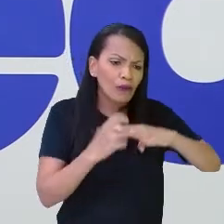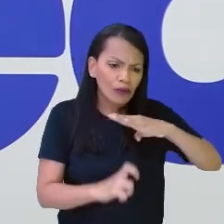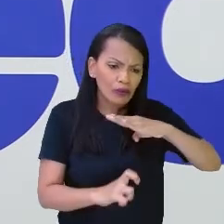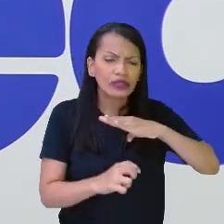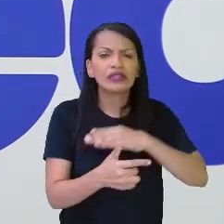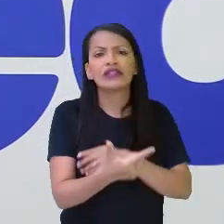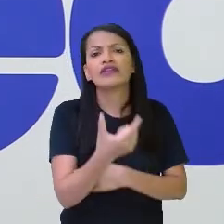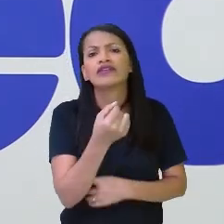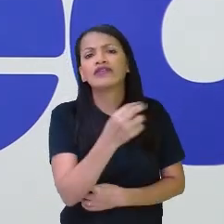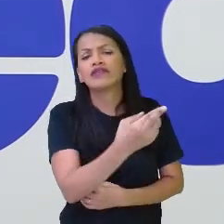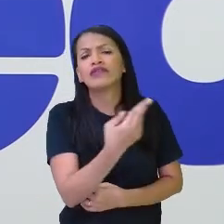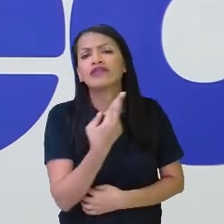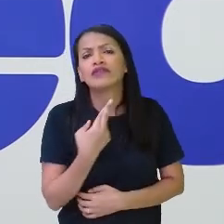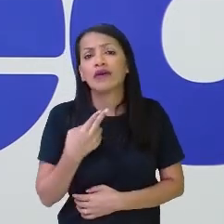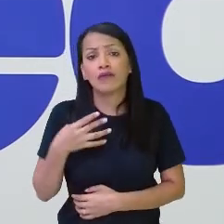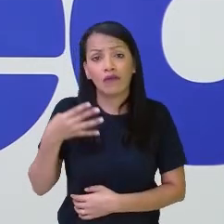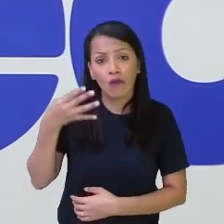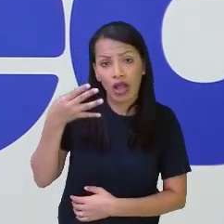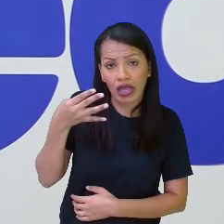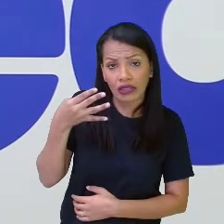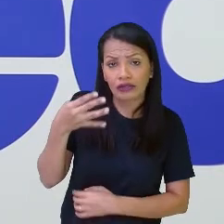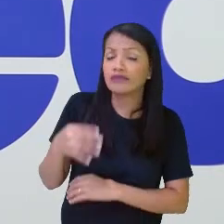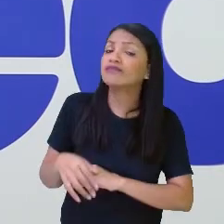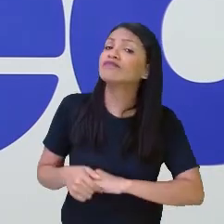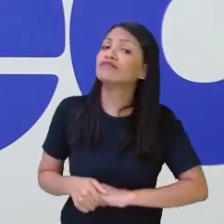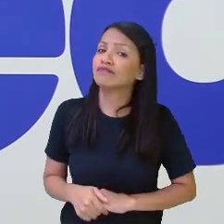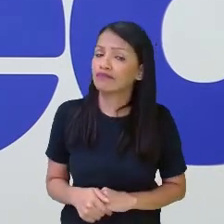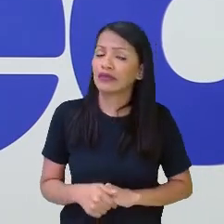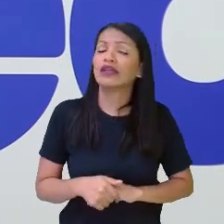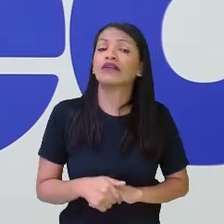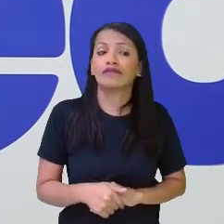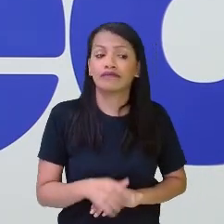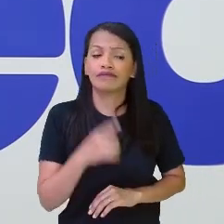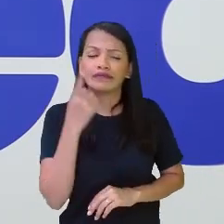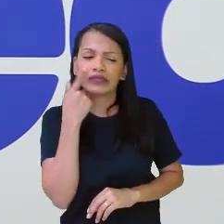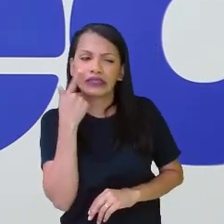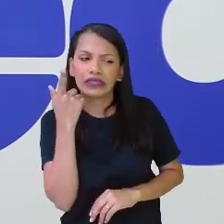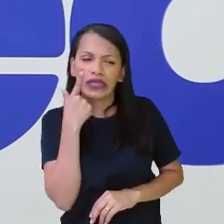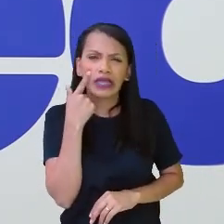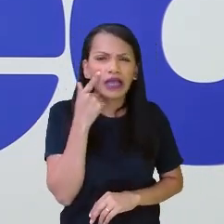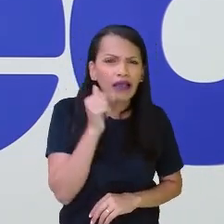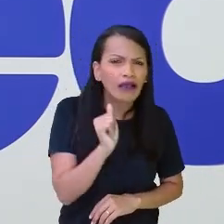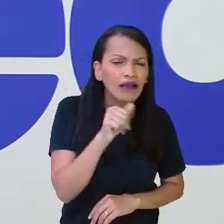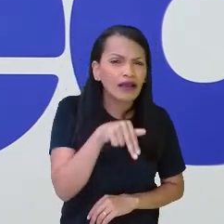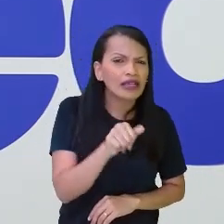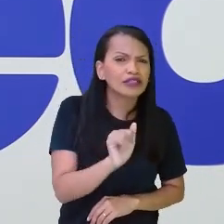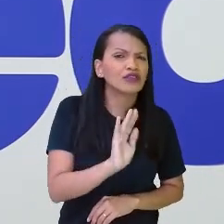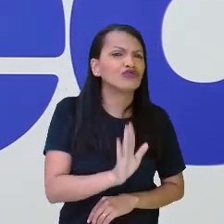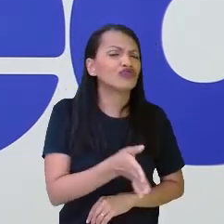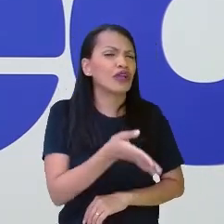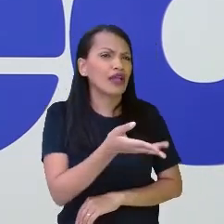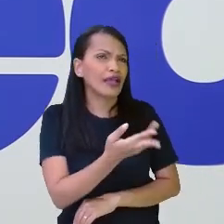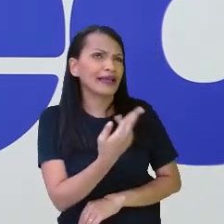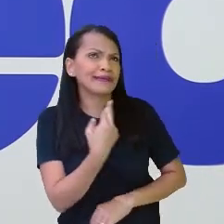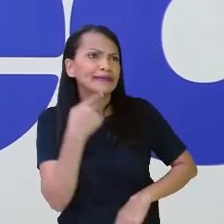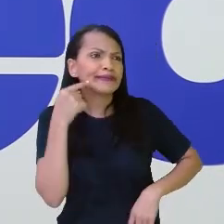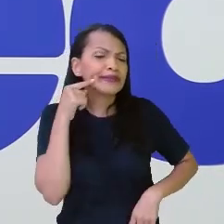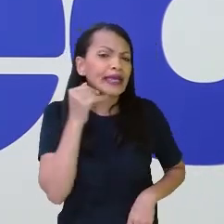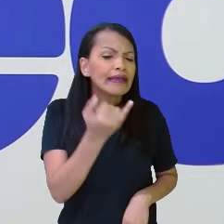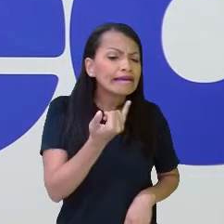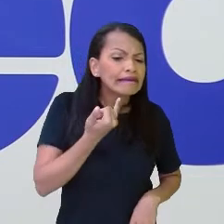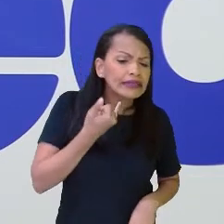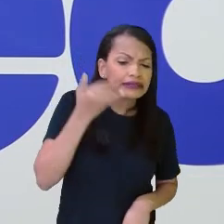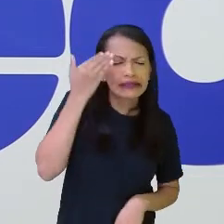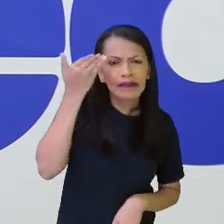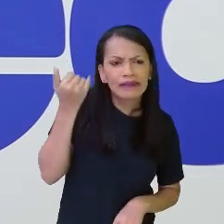E o Fábio respondeu 4. O Fábio respondeu 4. Deixa eu ver aqui se a Ana também já respondeu. Porque ela disse que sabia,